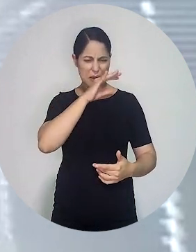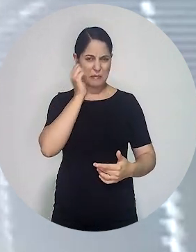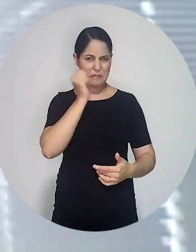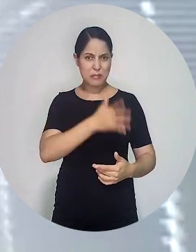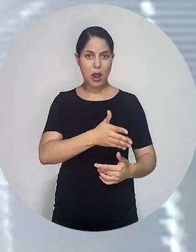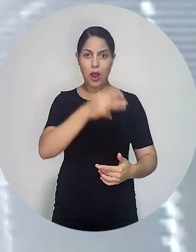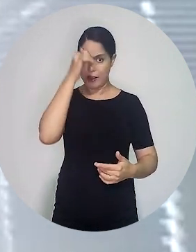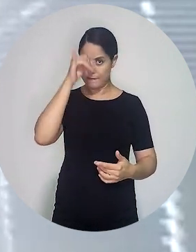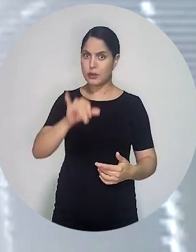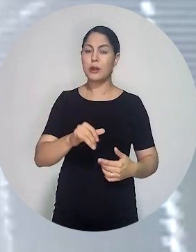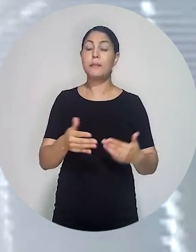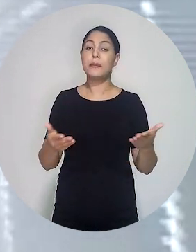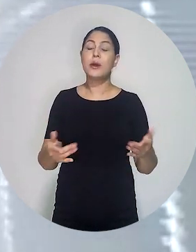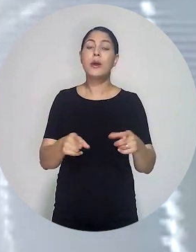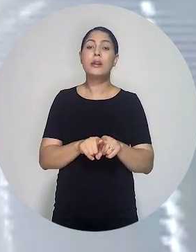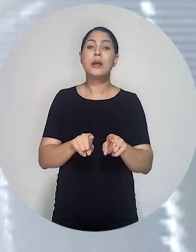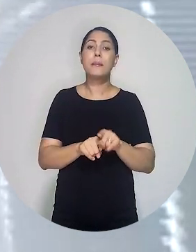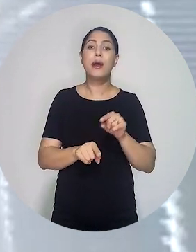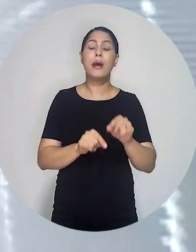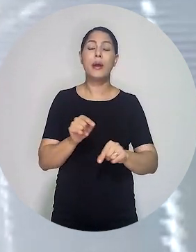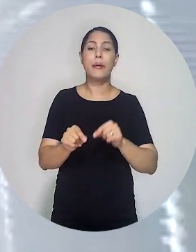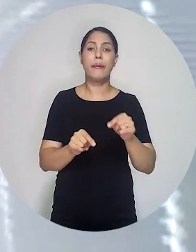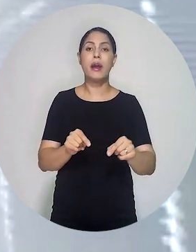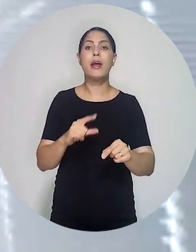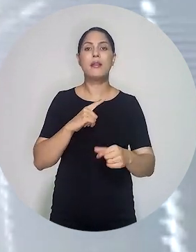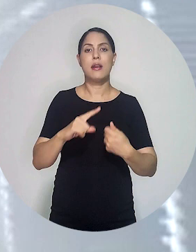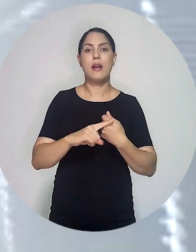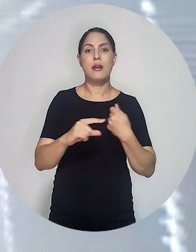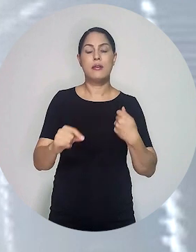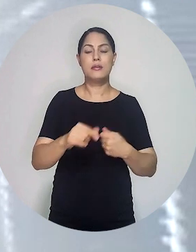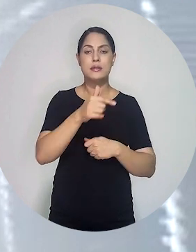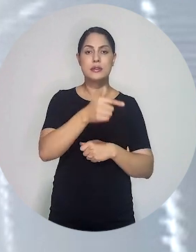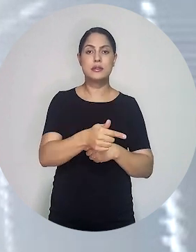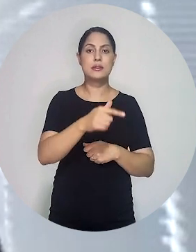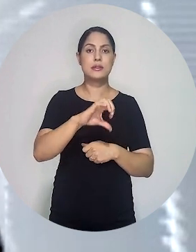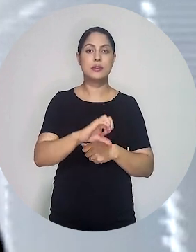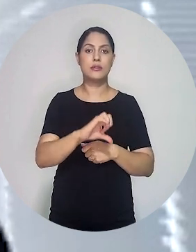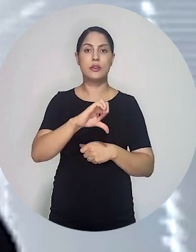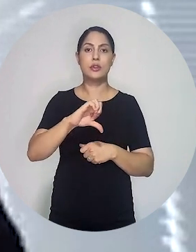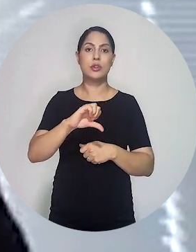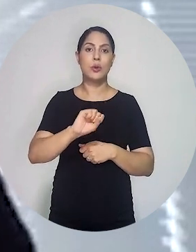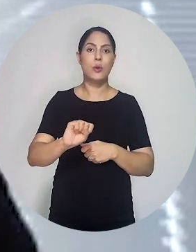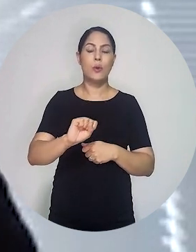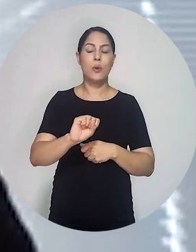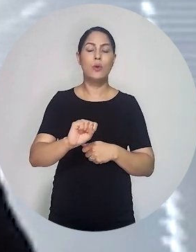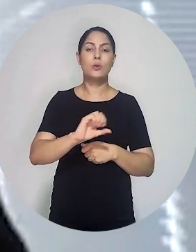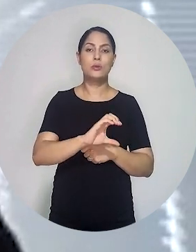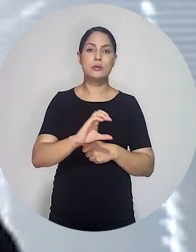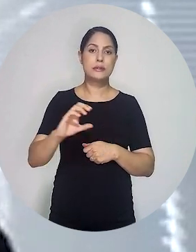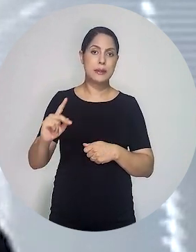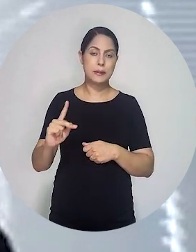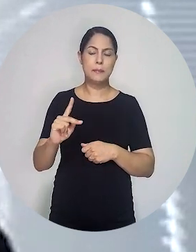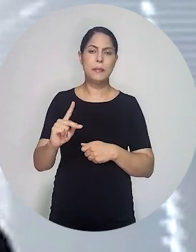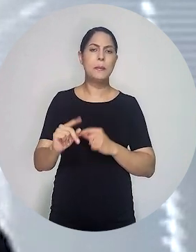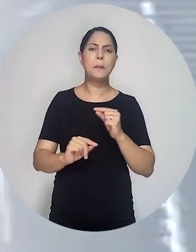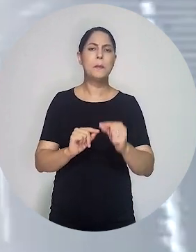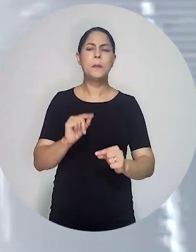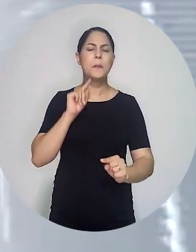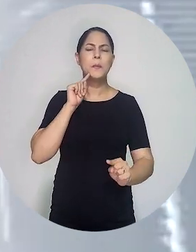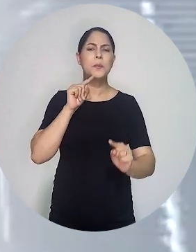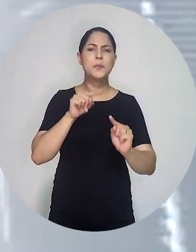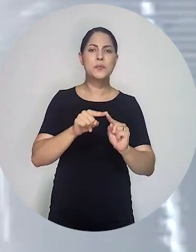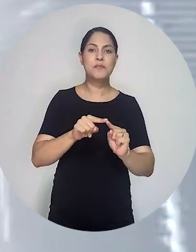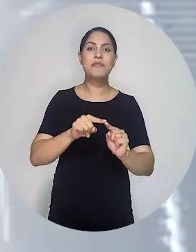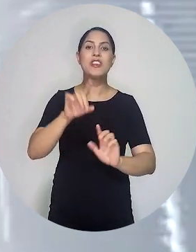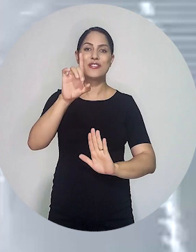Sobre-se a isto, recente conquista também obtida nessa legislação, que trouxe ao artigo 798-A